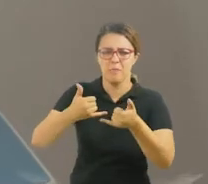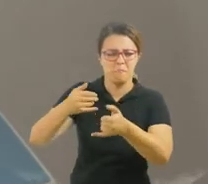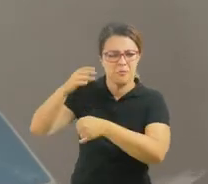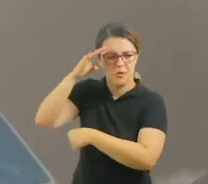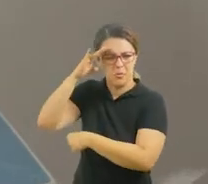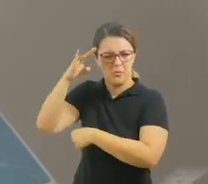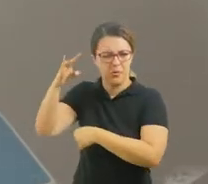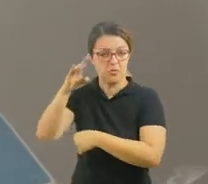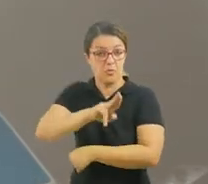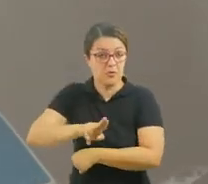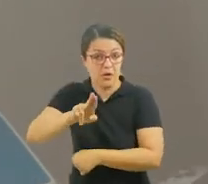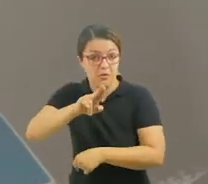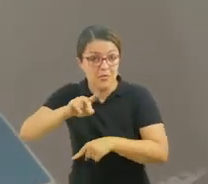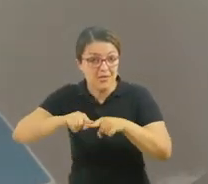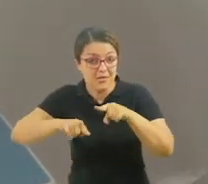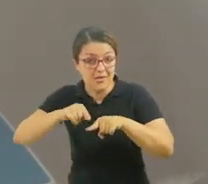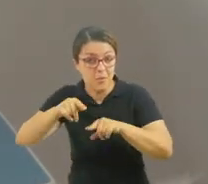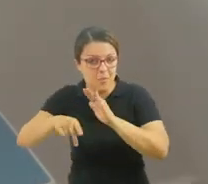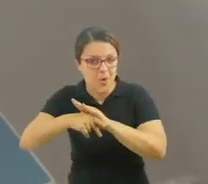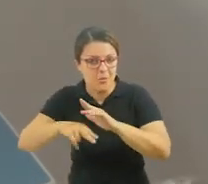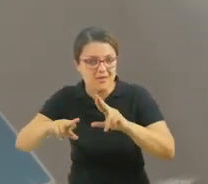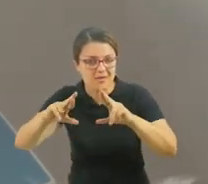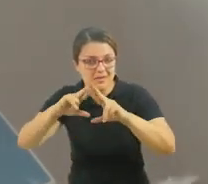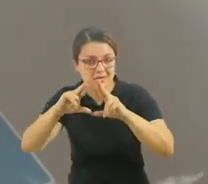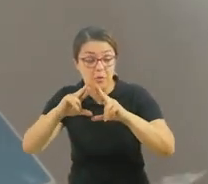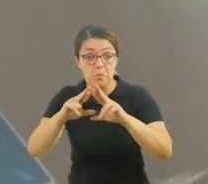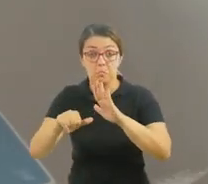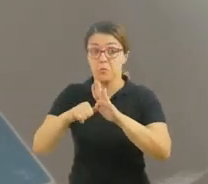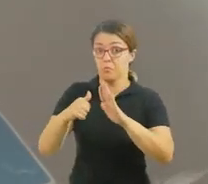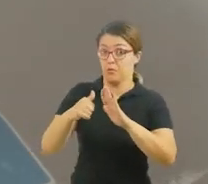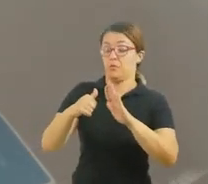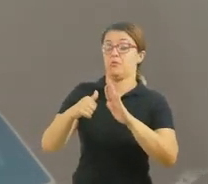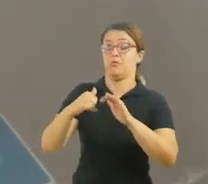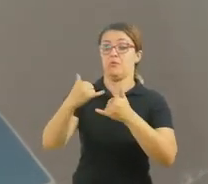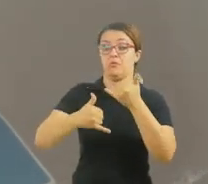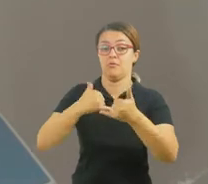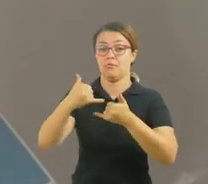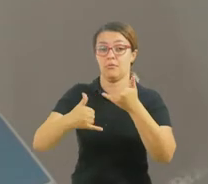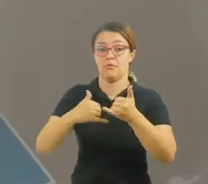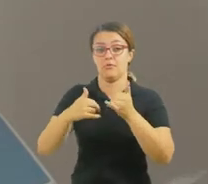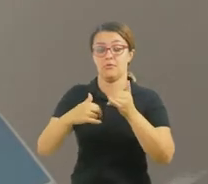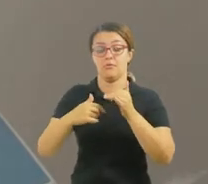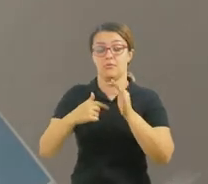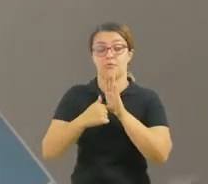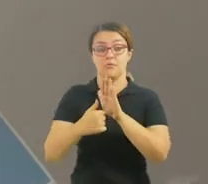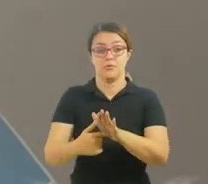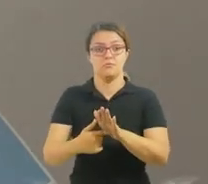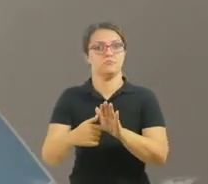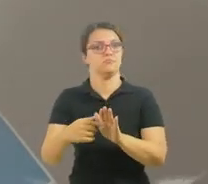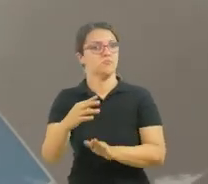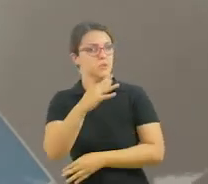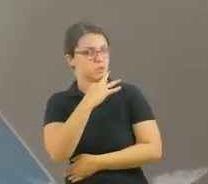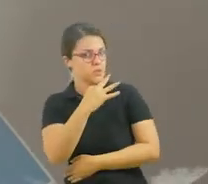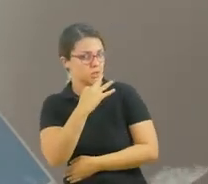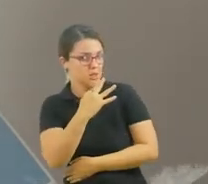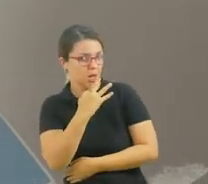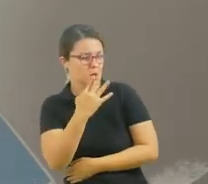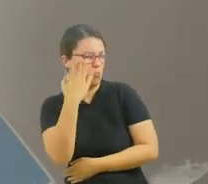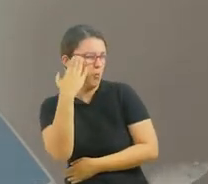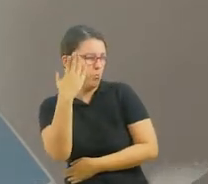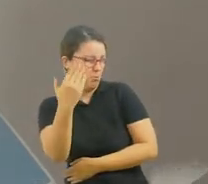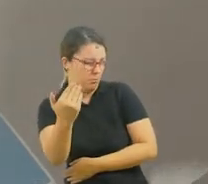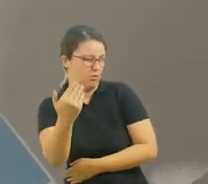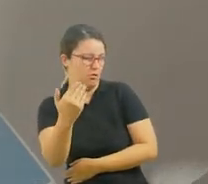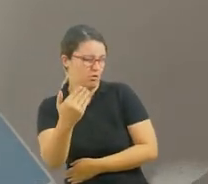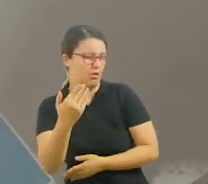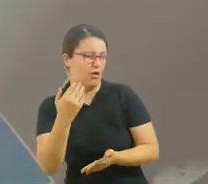recicláveis. O primeiro brinquedo que eu vou apresentar para vocês, vocês conhecem muito, principalmente de alguma aula